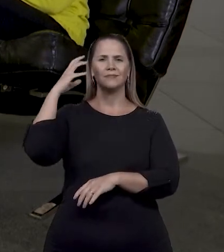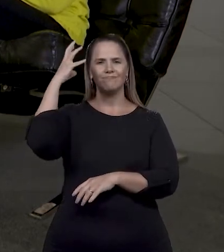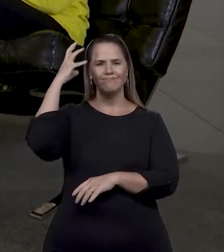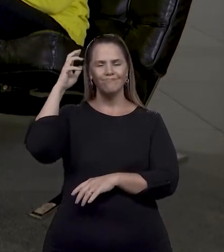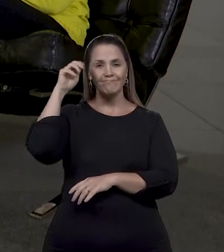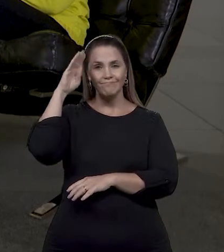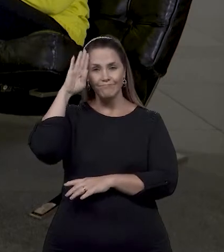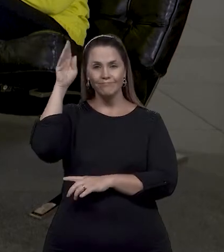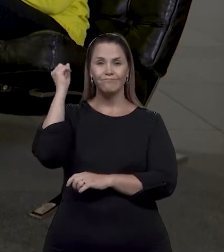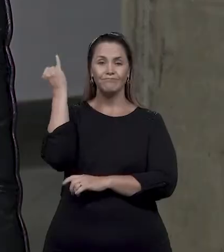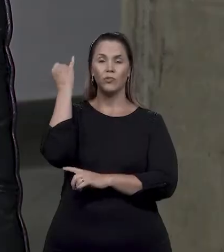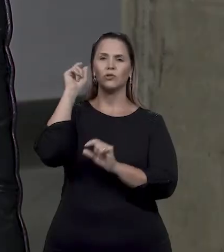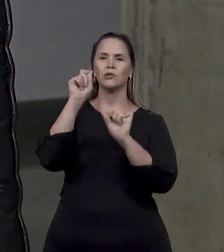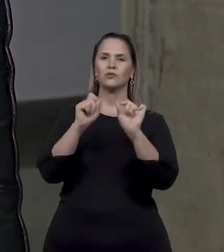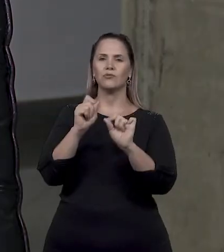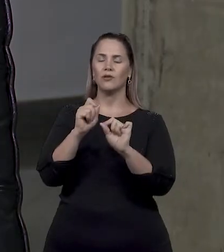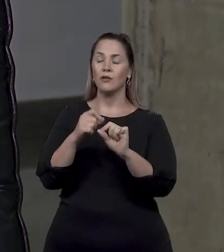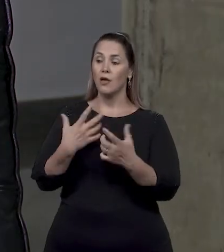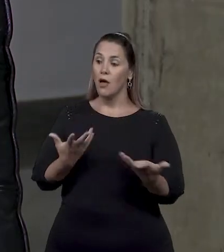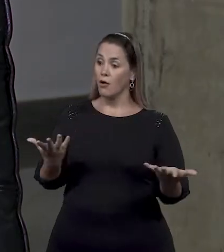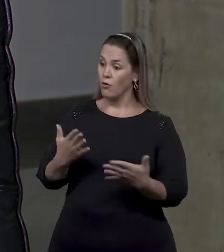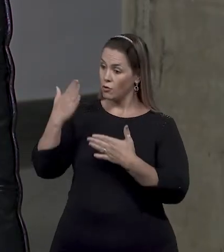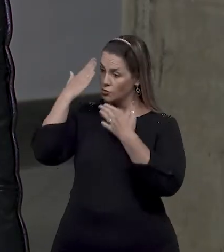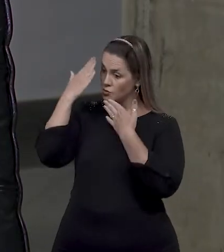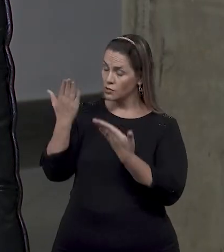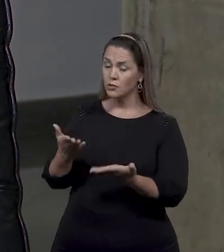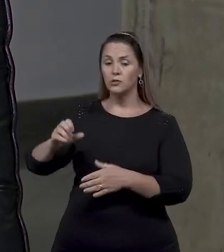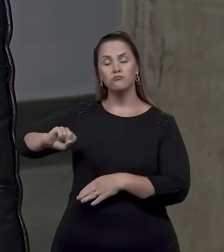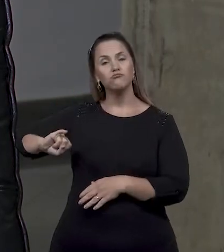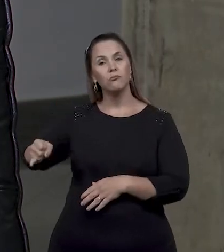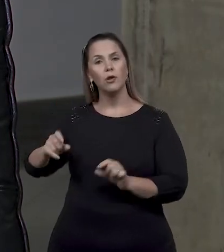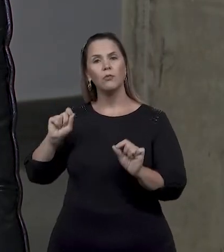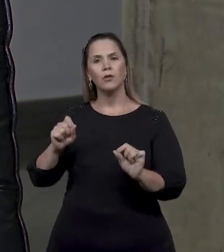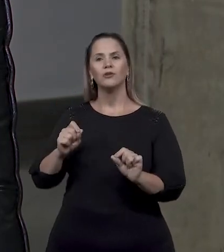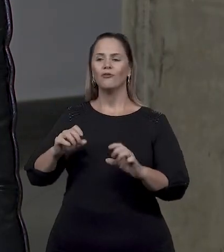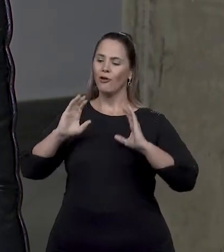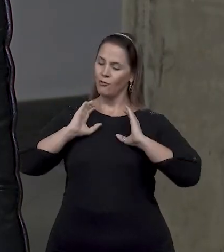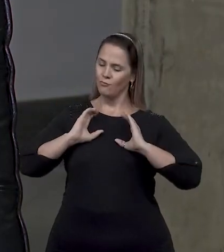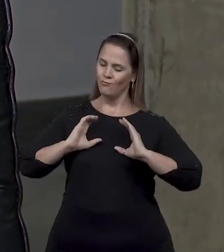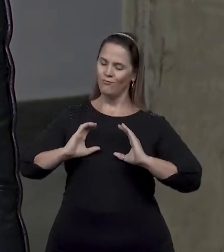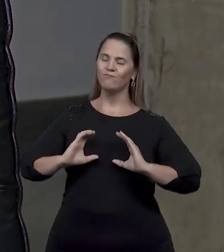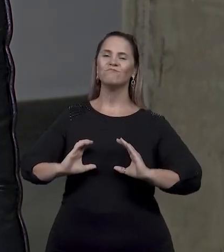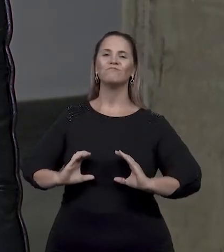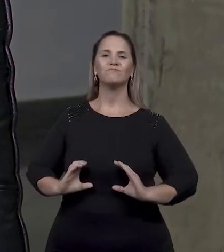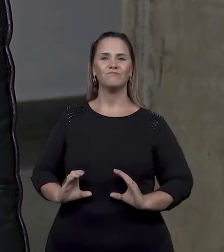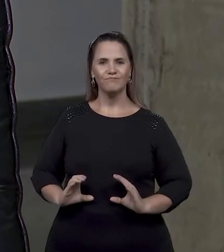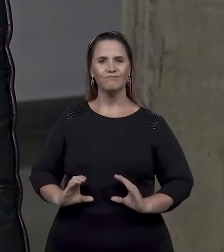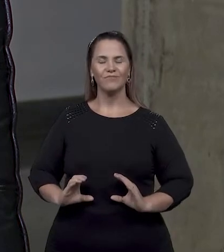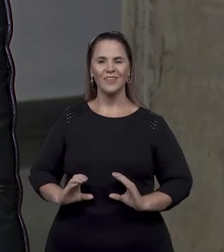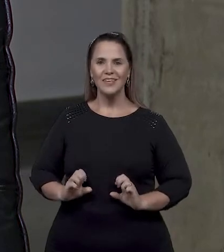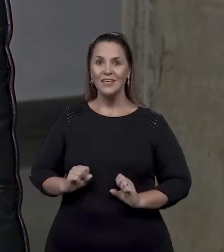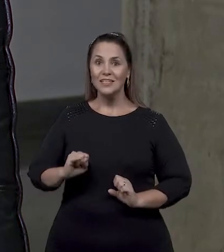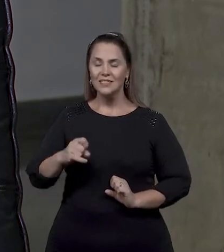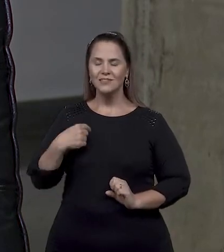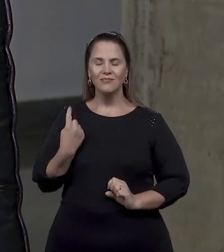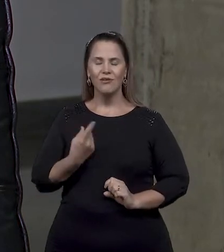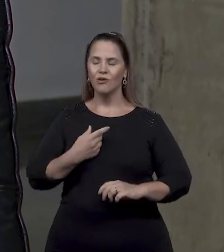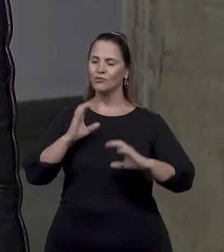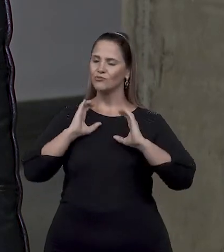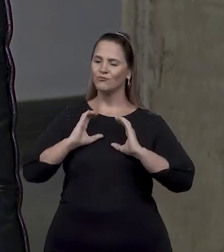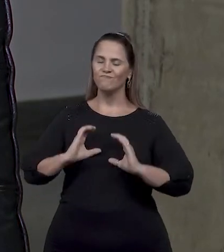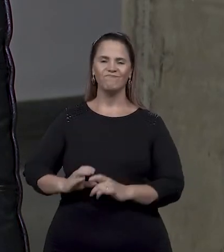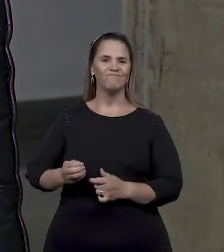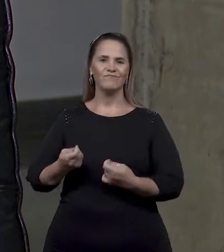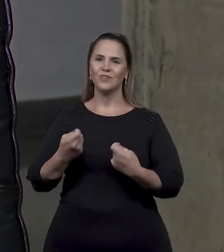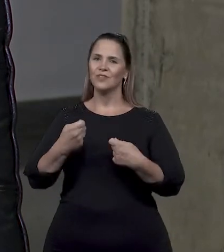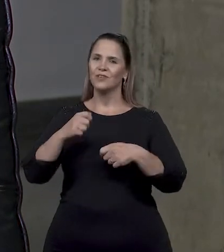séria de todas, eu te agradeço pela oportunidade, é atitudinal, porque se não mudar a